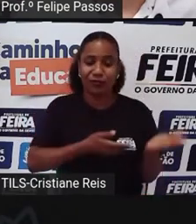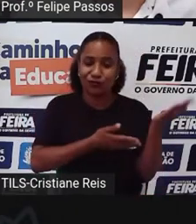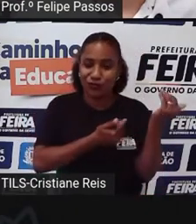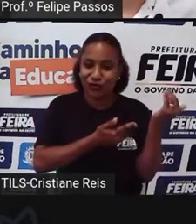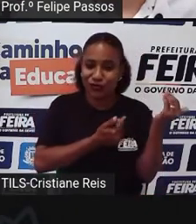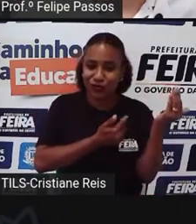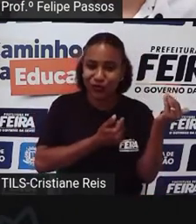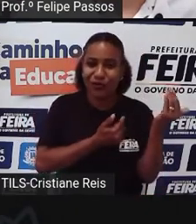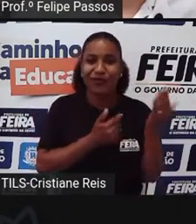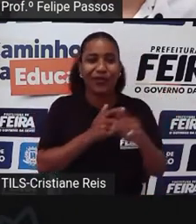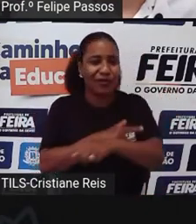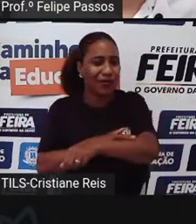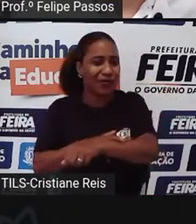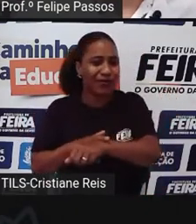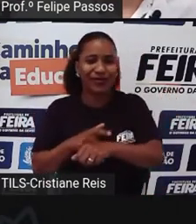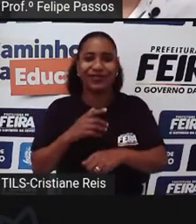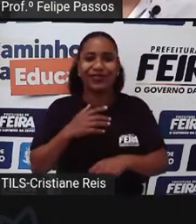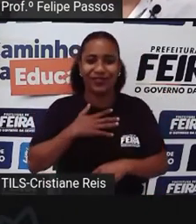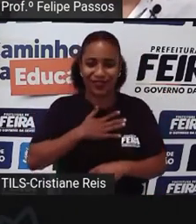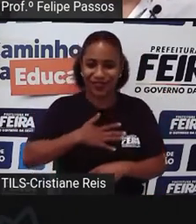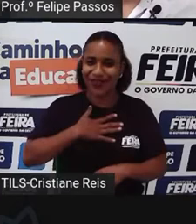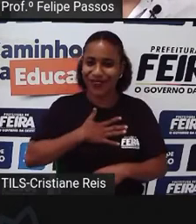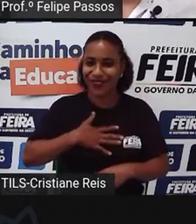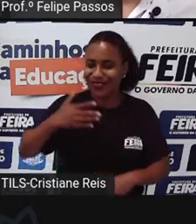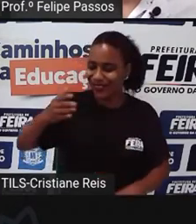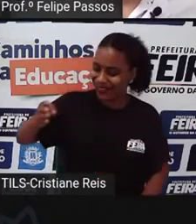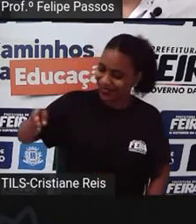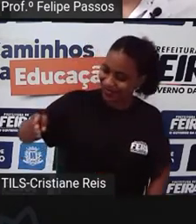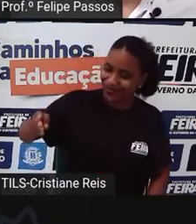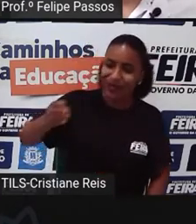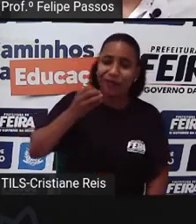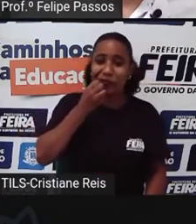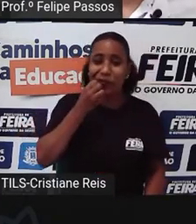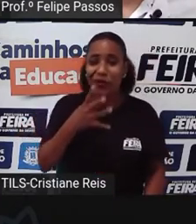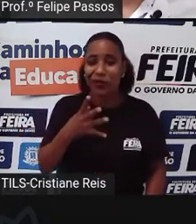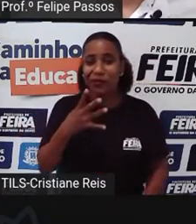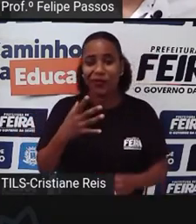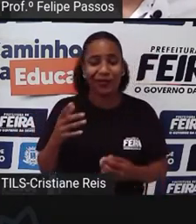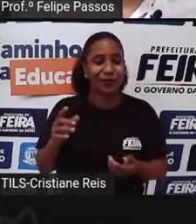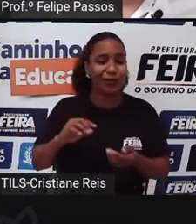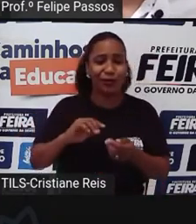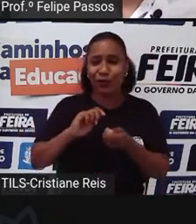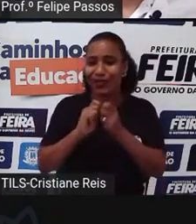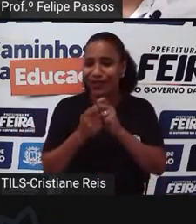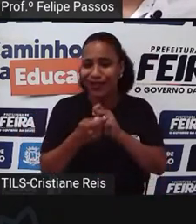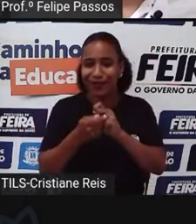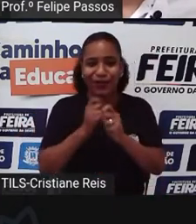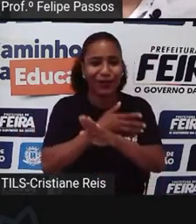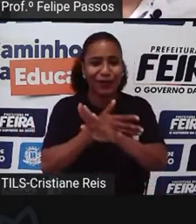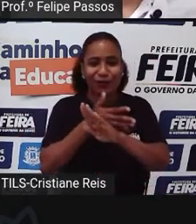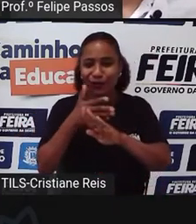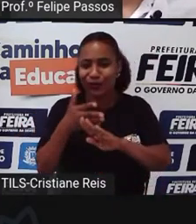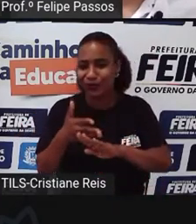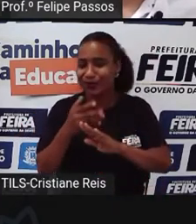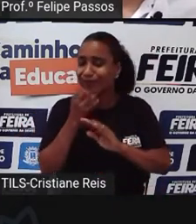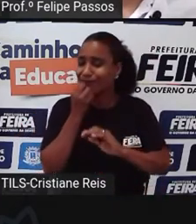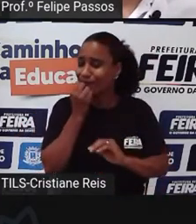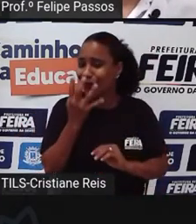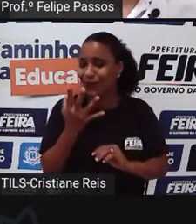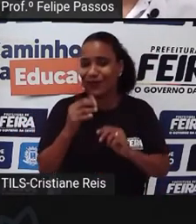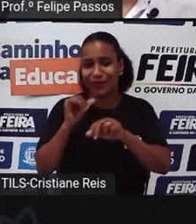sabe o temperamento É uma delícia Adotar adulto jovem E eles se adaptam Com a gente Eles se acostumam É uma maravilha